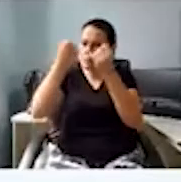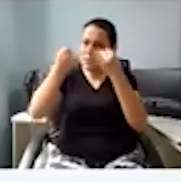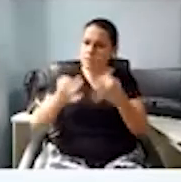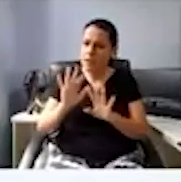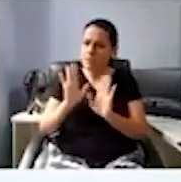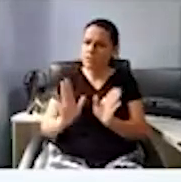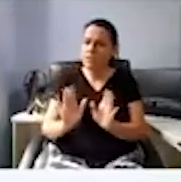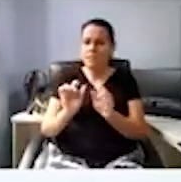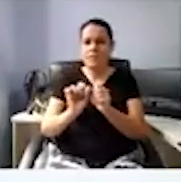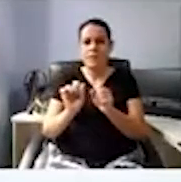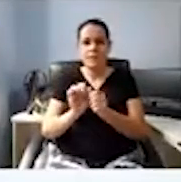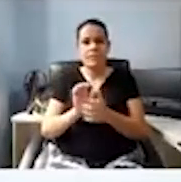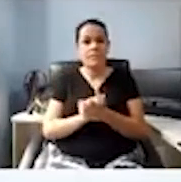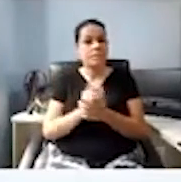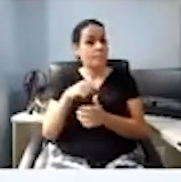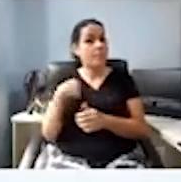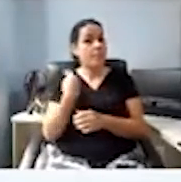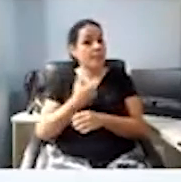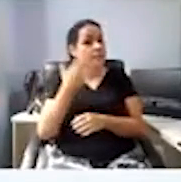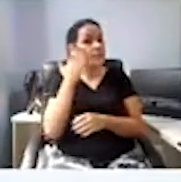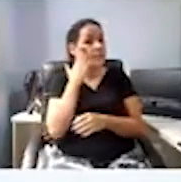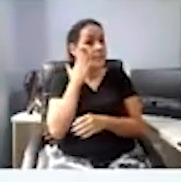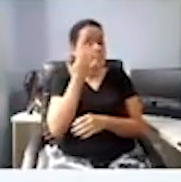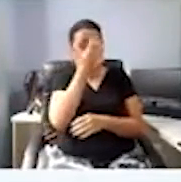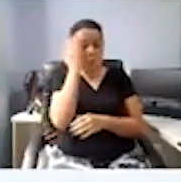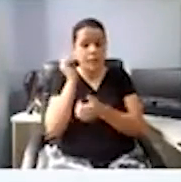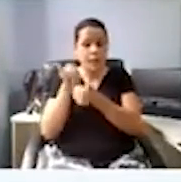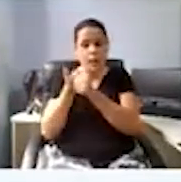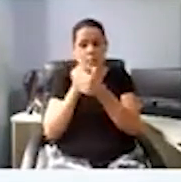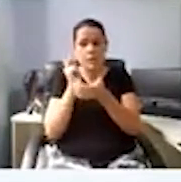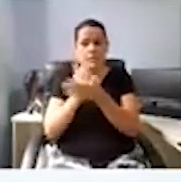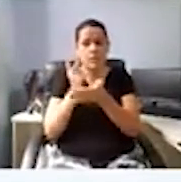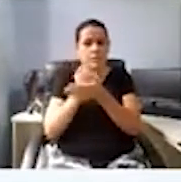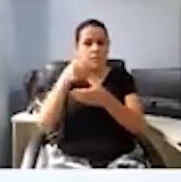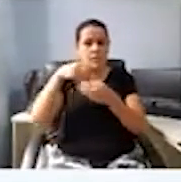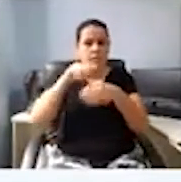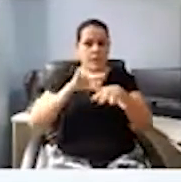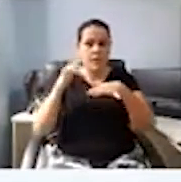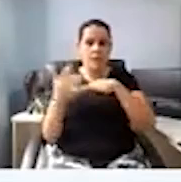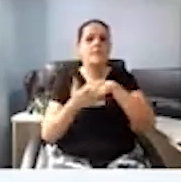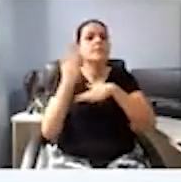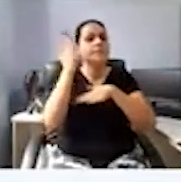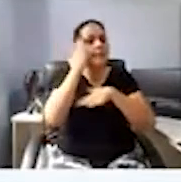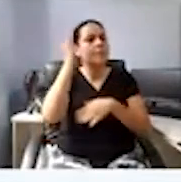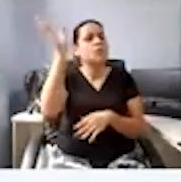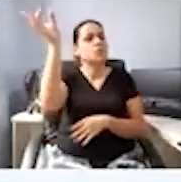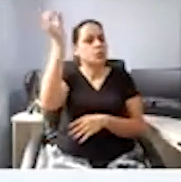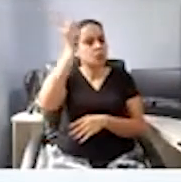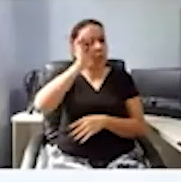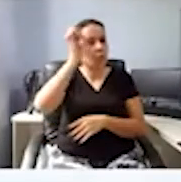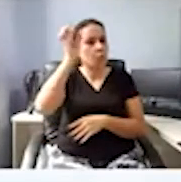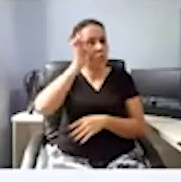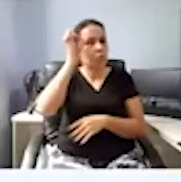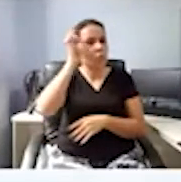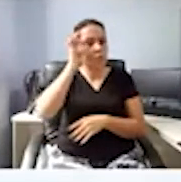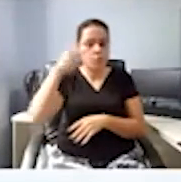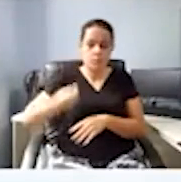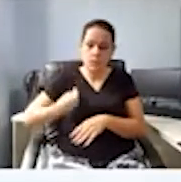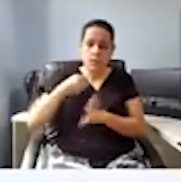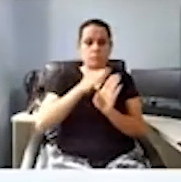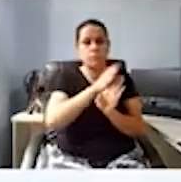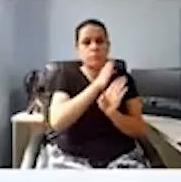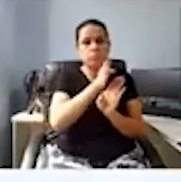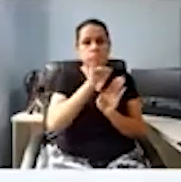Embora, gente, quem acompanha ele para as redes sociais percebe que diariamente ele está envolvido em atividades